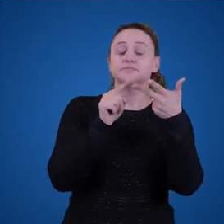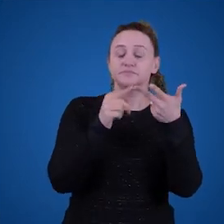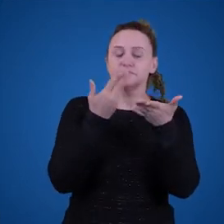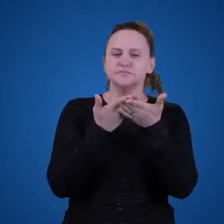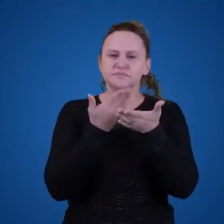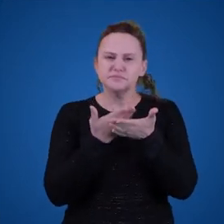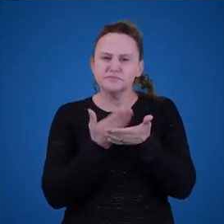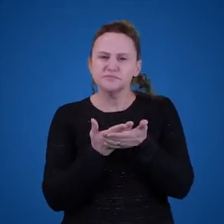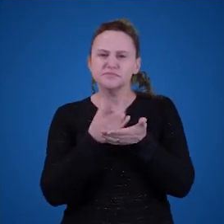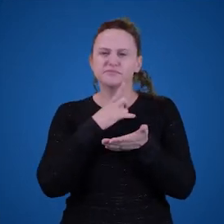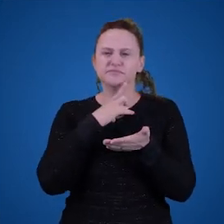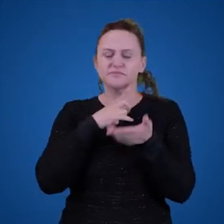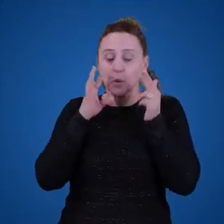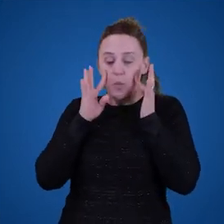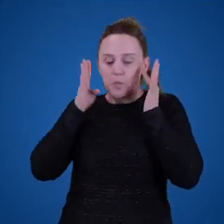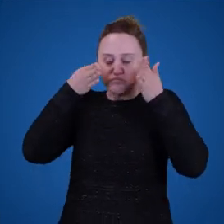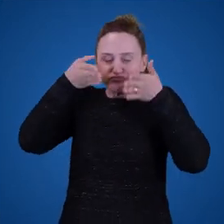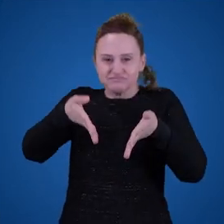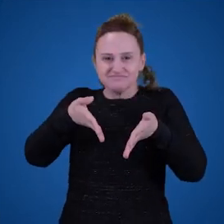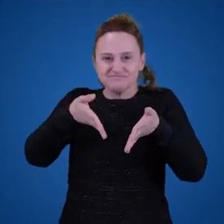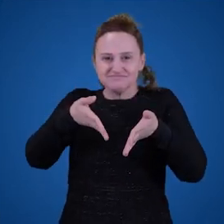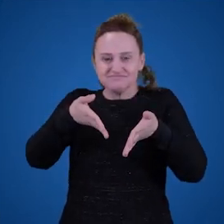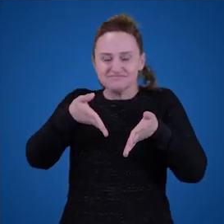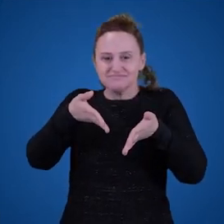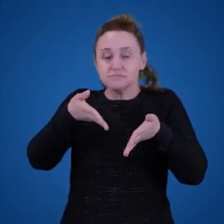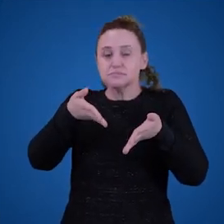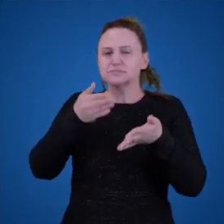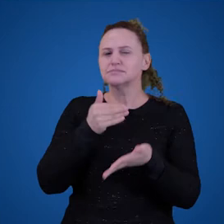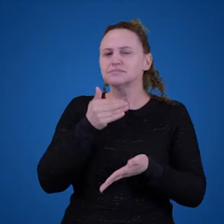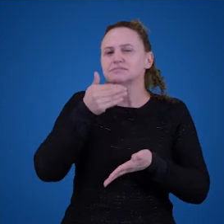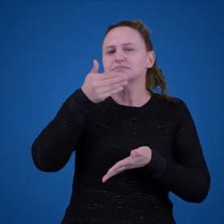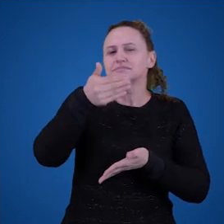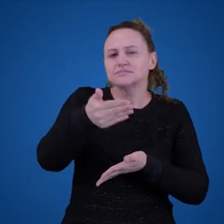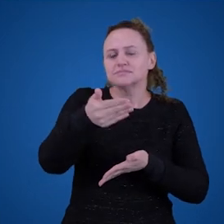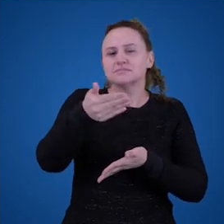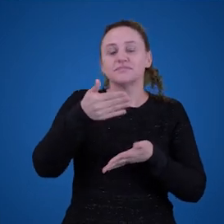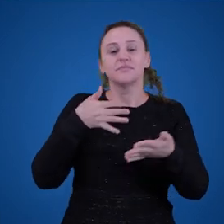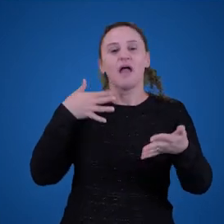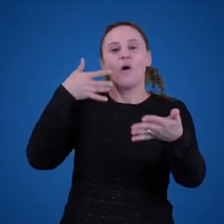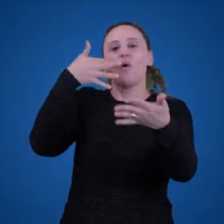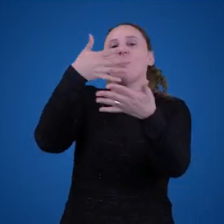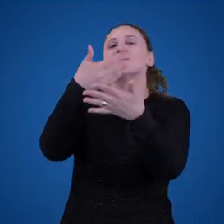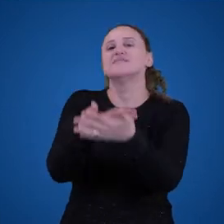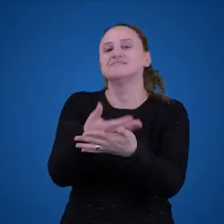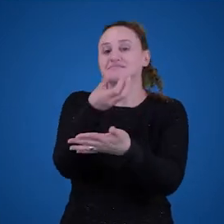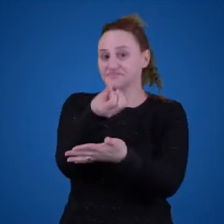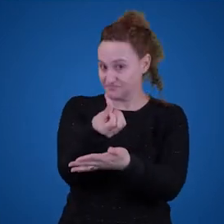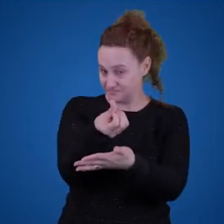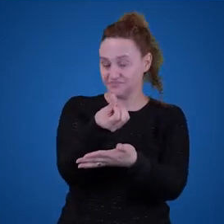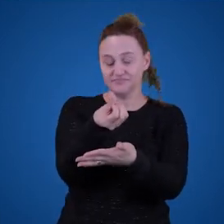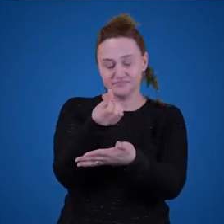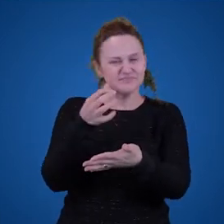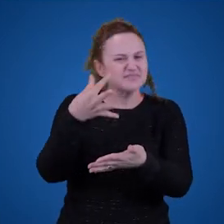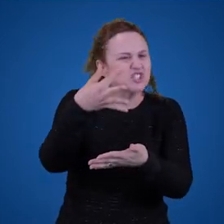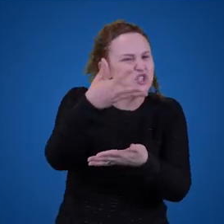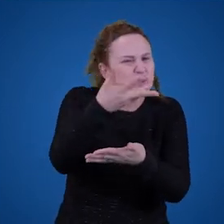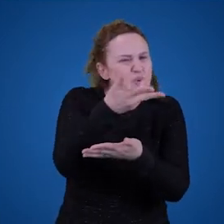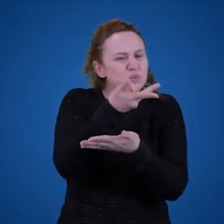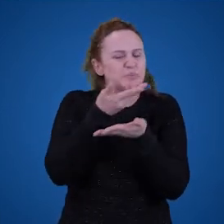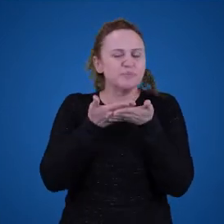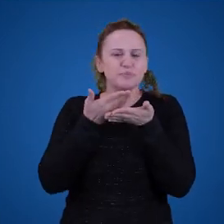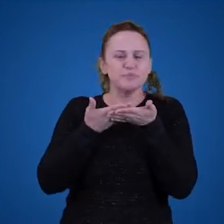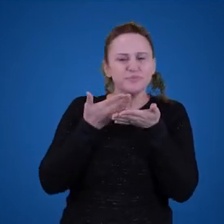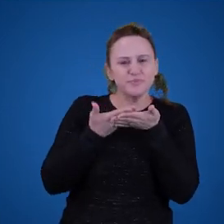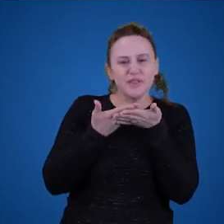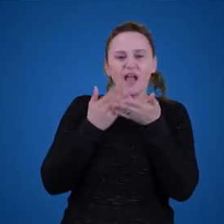entramos de cabeça no problema do significado. E daí para frente, até a última aula, todas as aulas vão ser sobre tentativas de